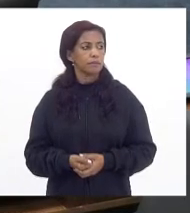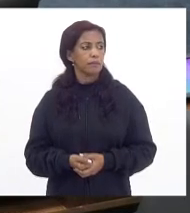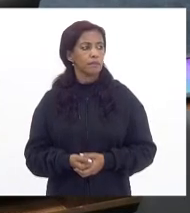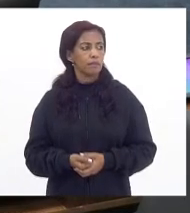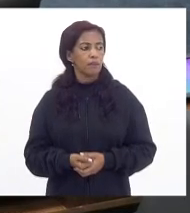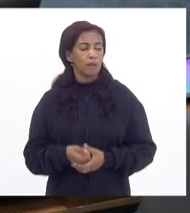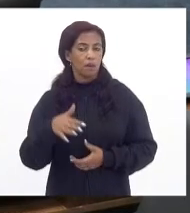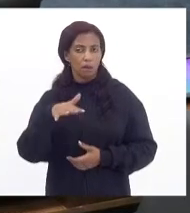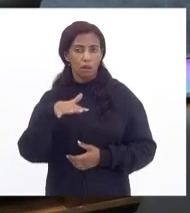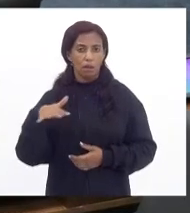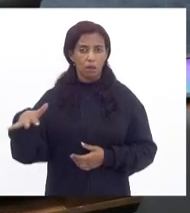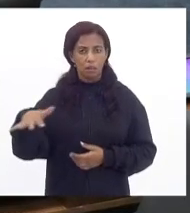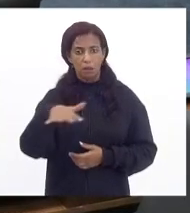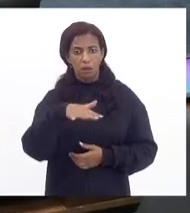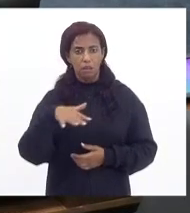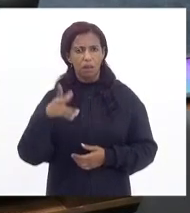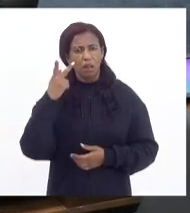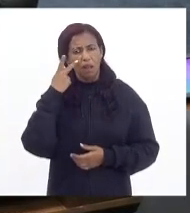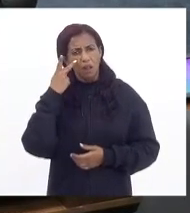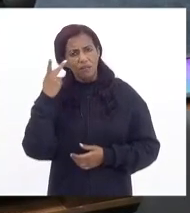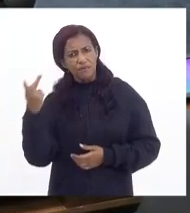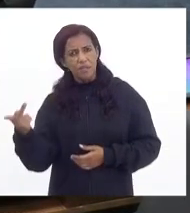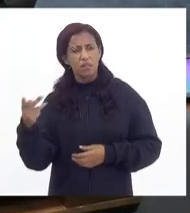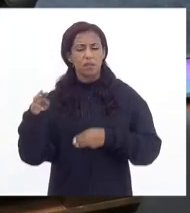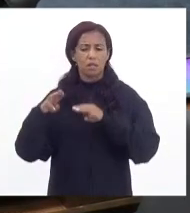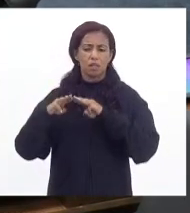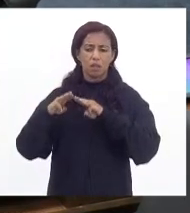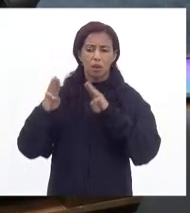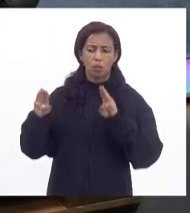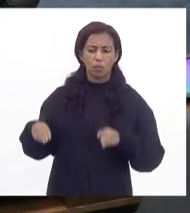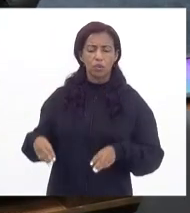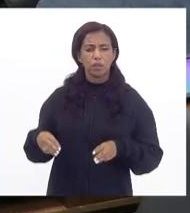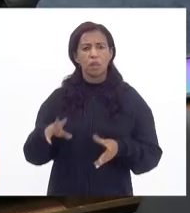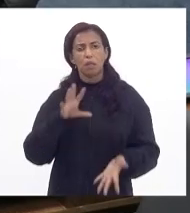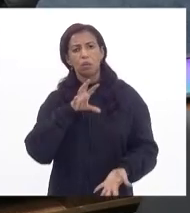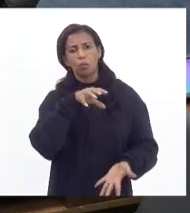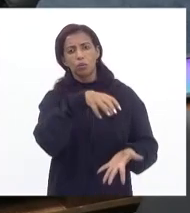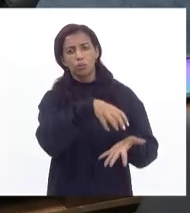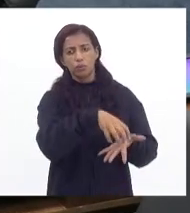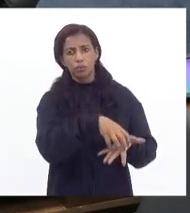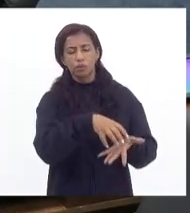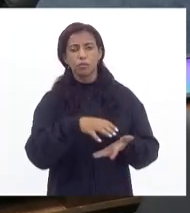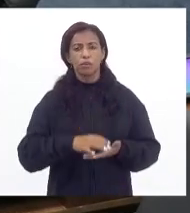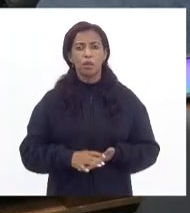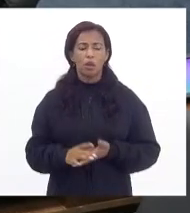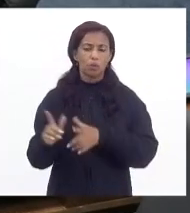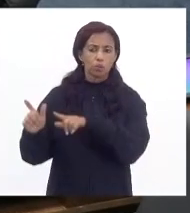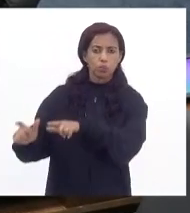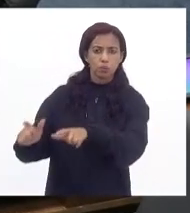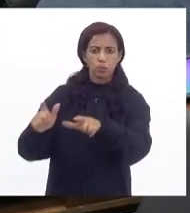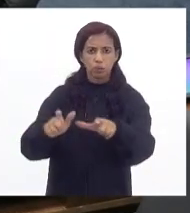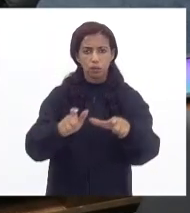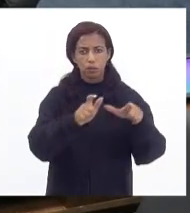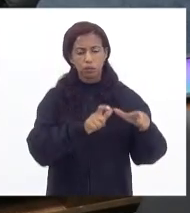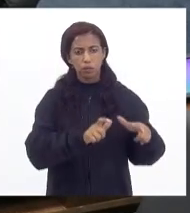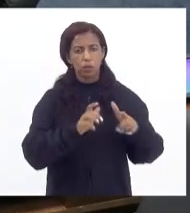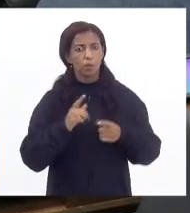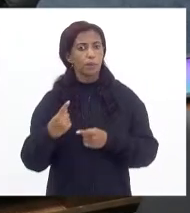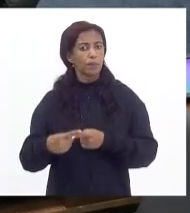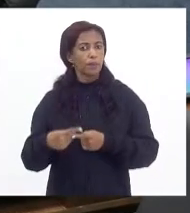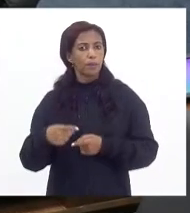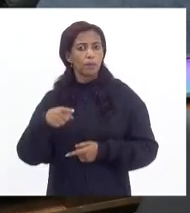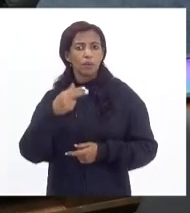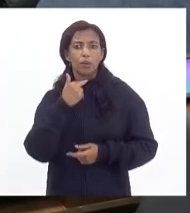aulas de campo, visitas aos museus, aos centros, aos locais, porque